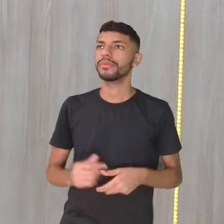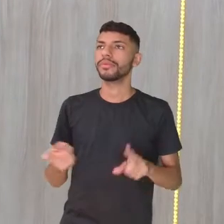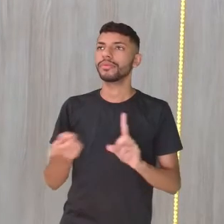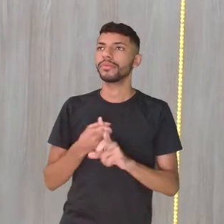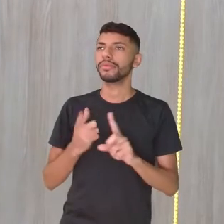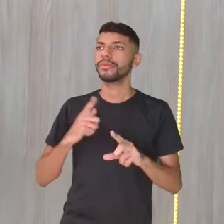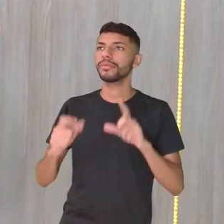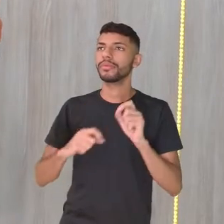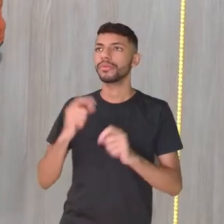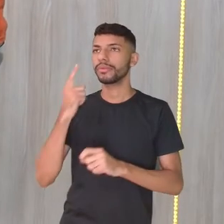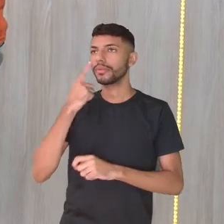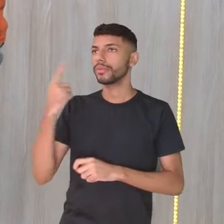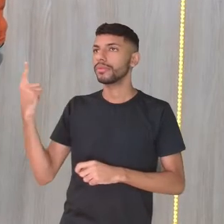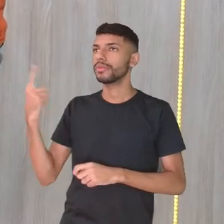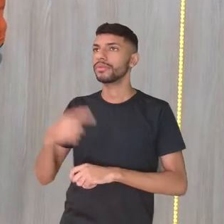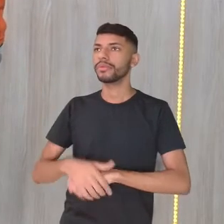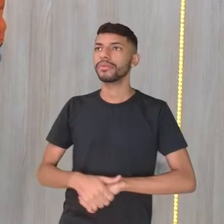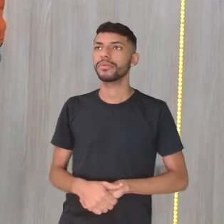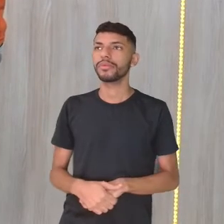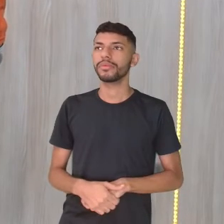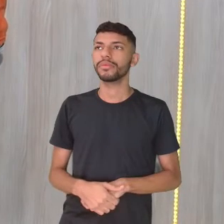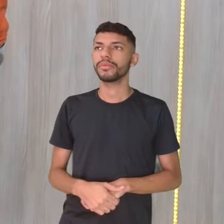quem? Temos também aqui, ó,